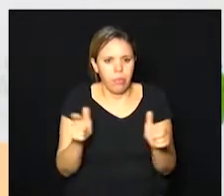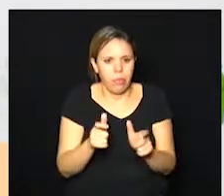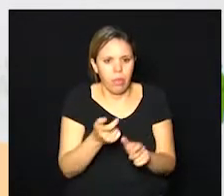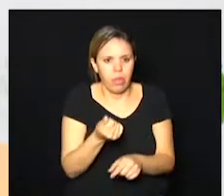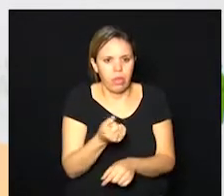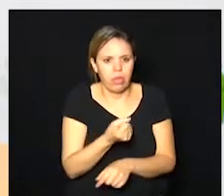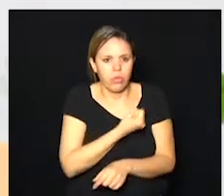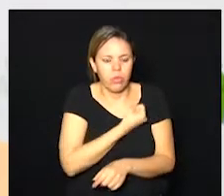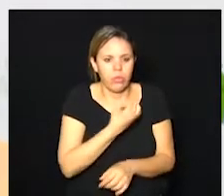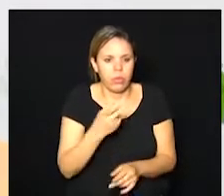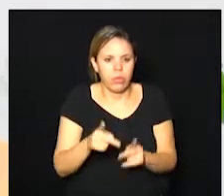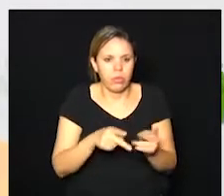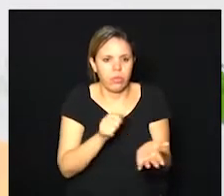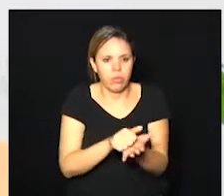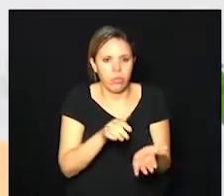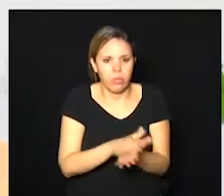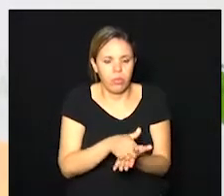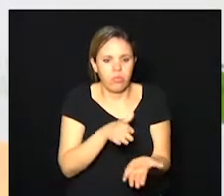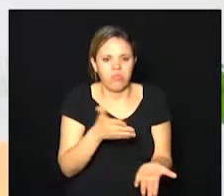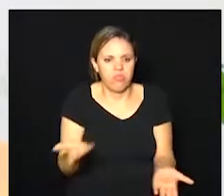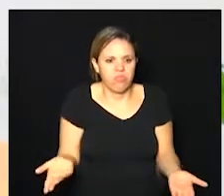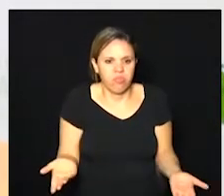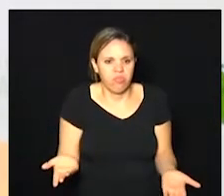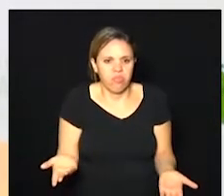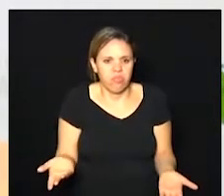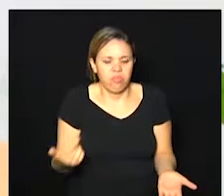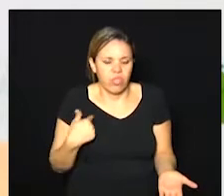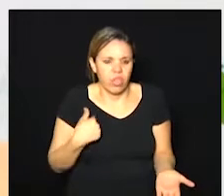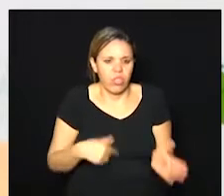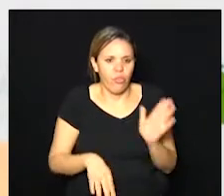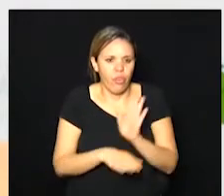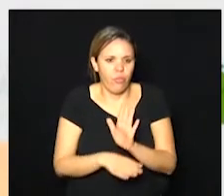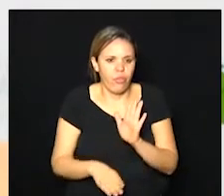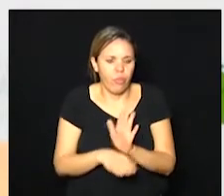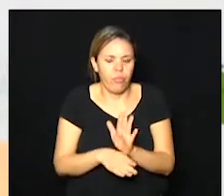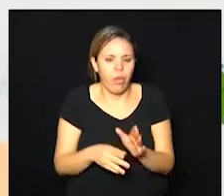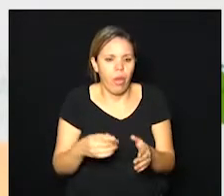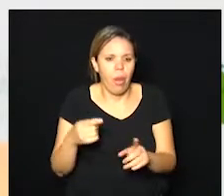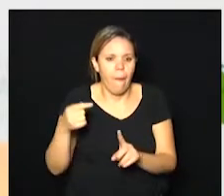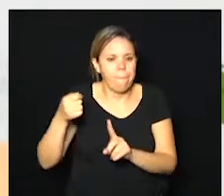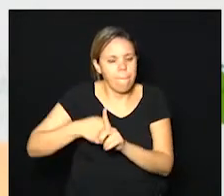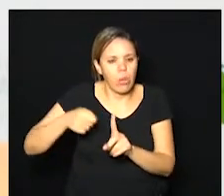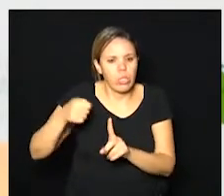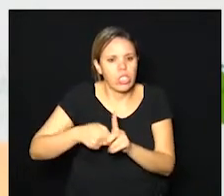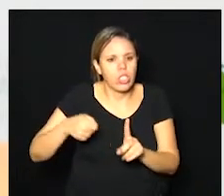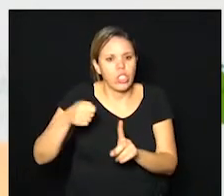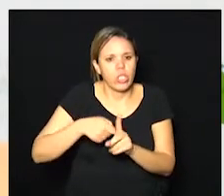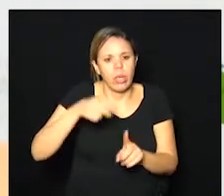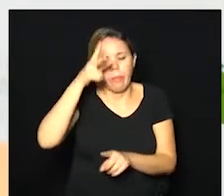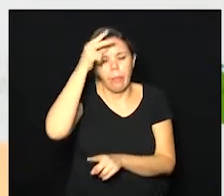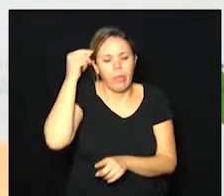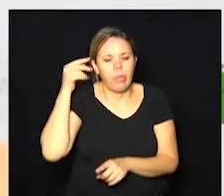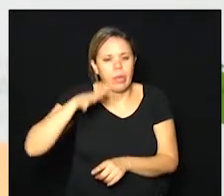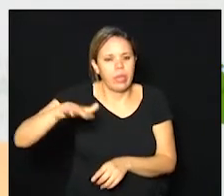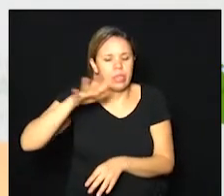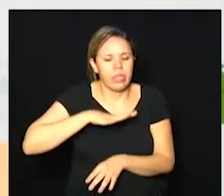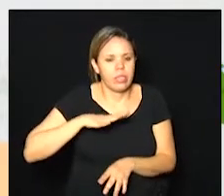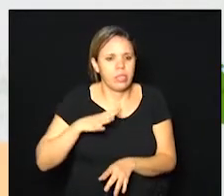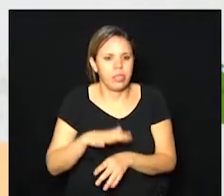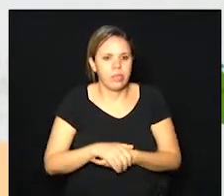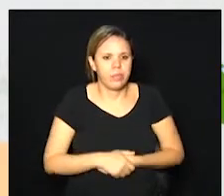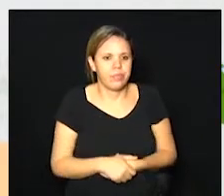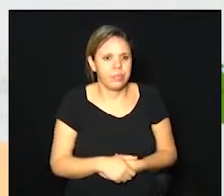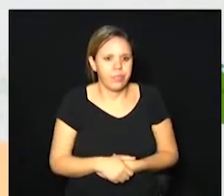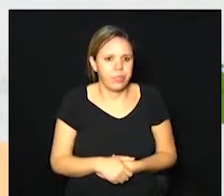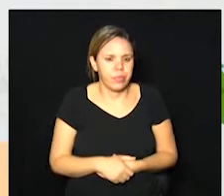número de multas sendo emitidas então eu sou a favor daquela política pública que ela se reflete